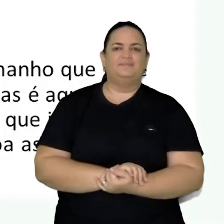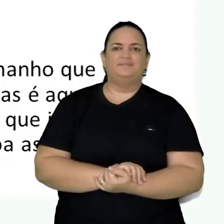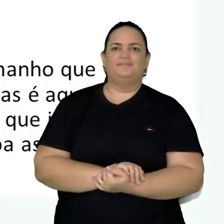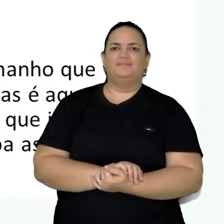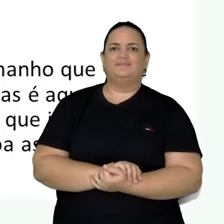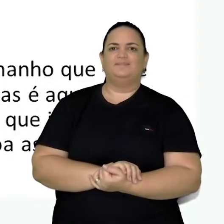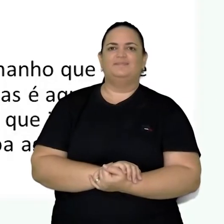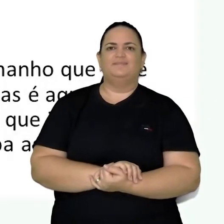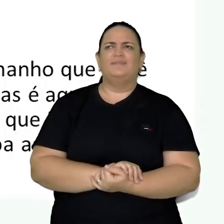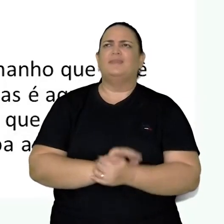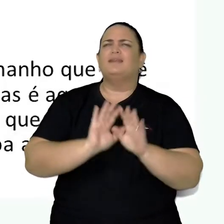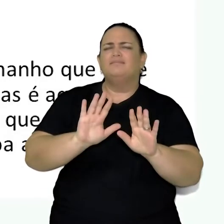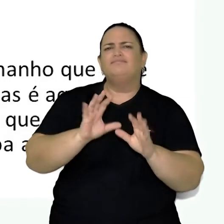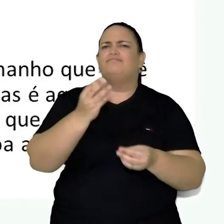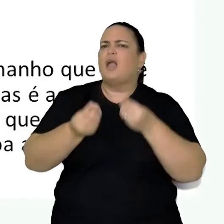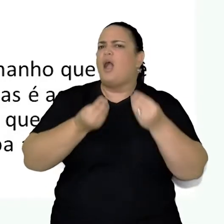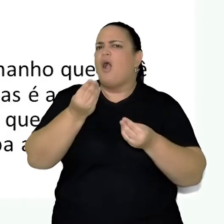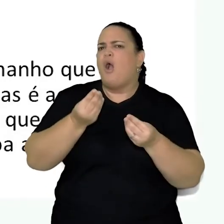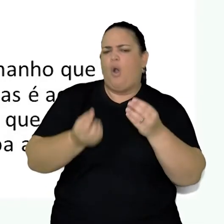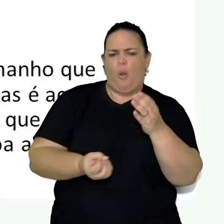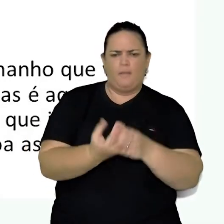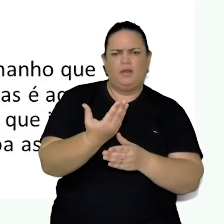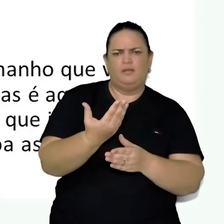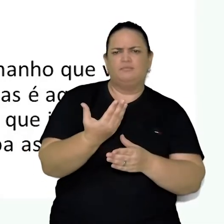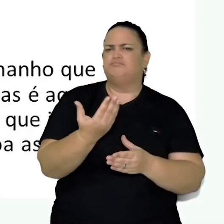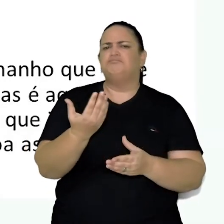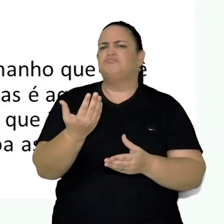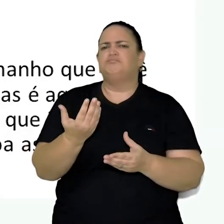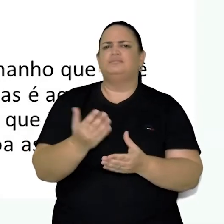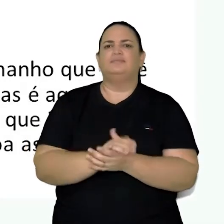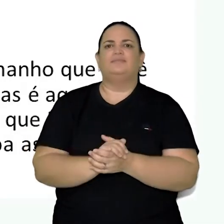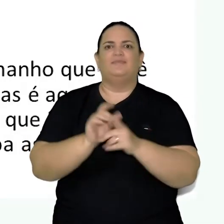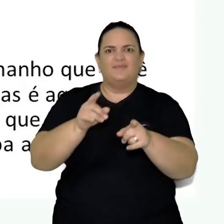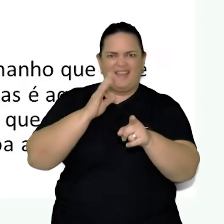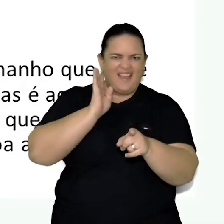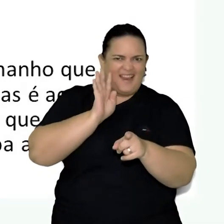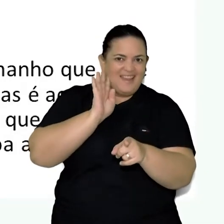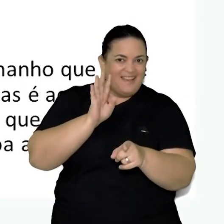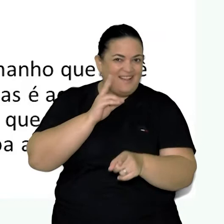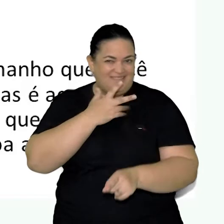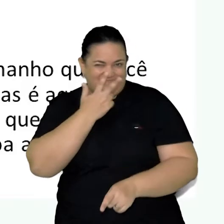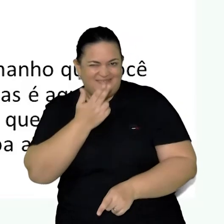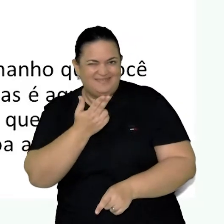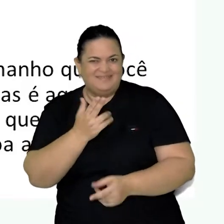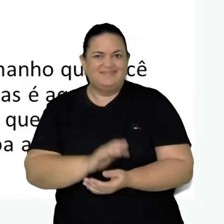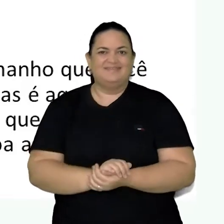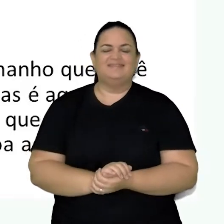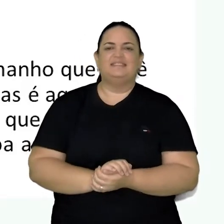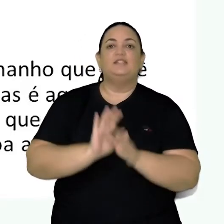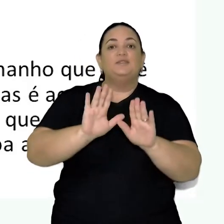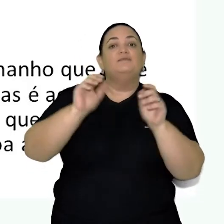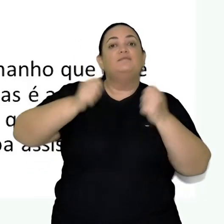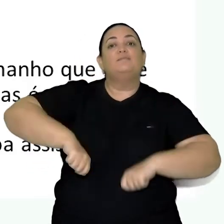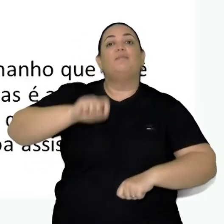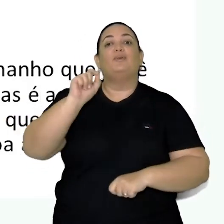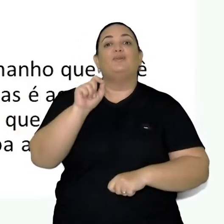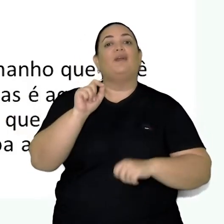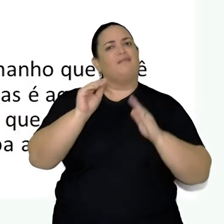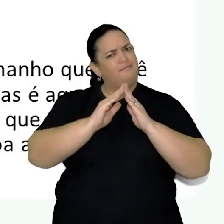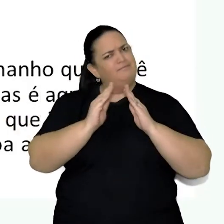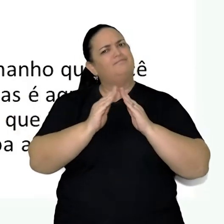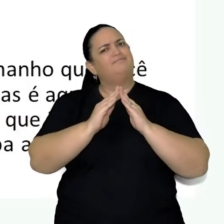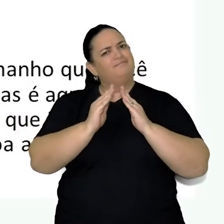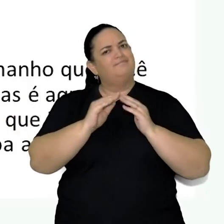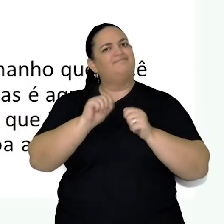Como confeccionar o Teatro Lambi-Lambi? Achou legal o Teatro Lambi-Lambi? Você pode fazer uma na sua casa.